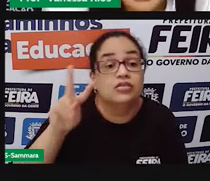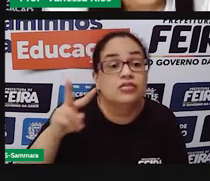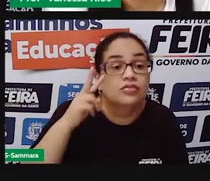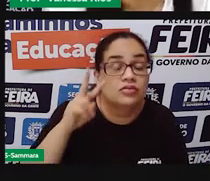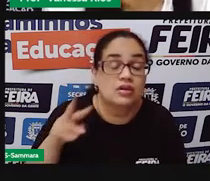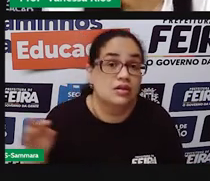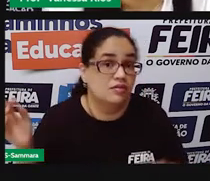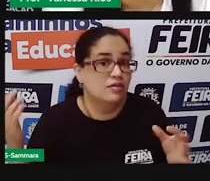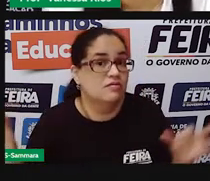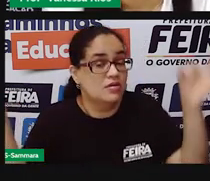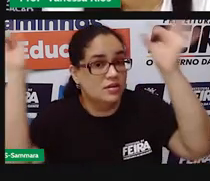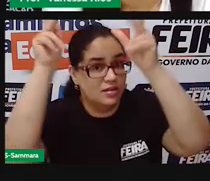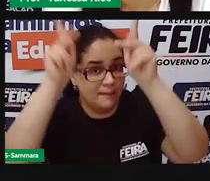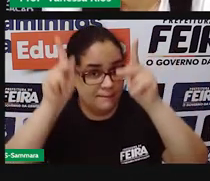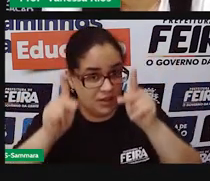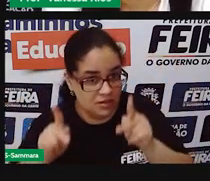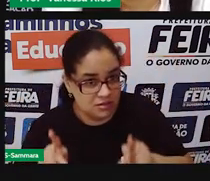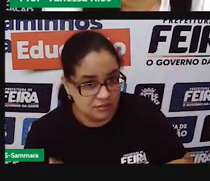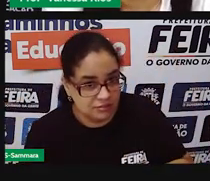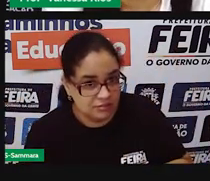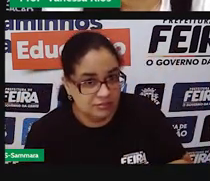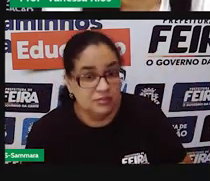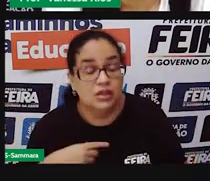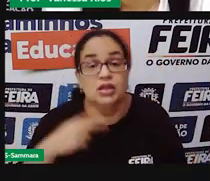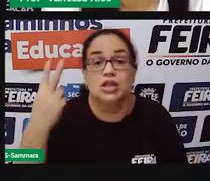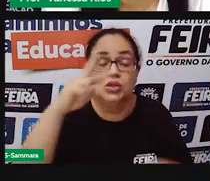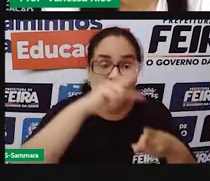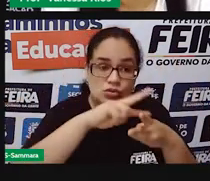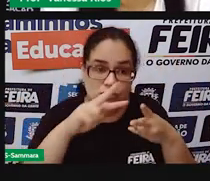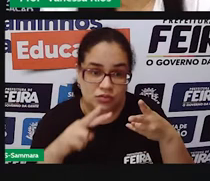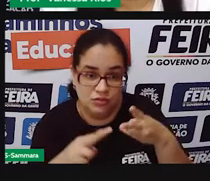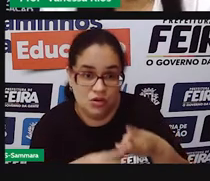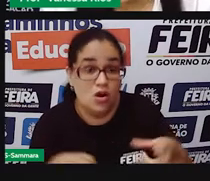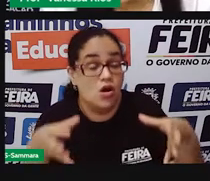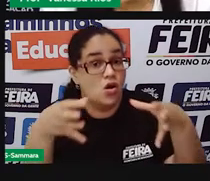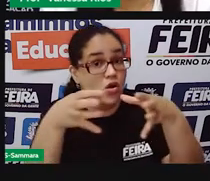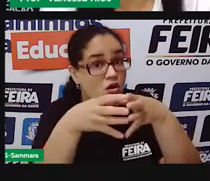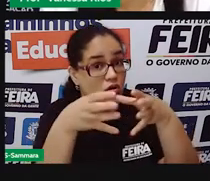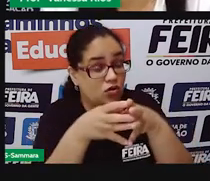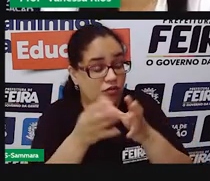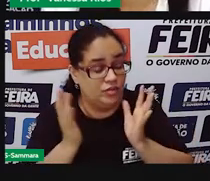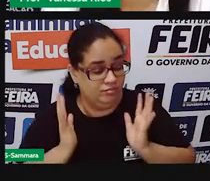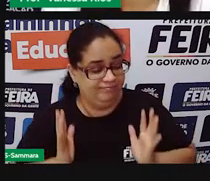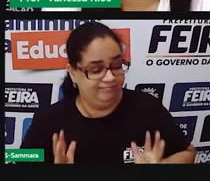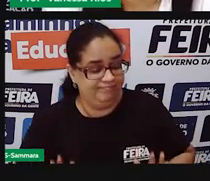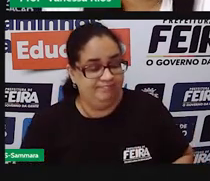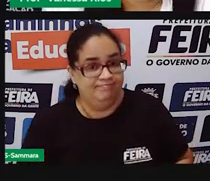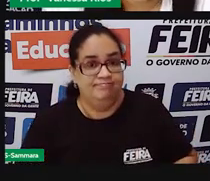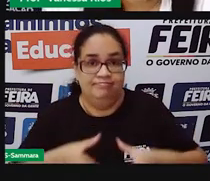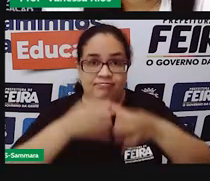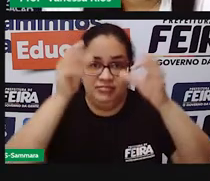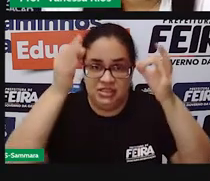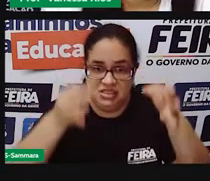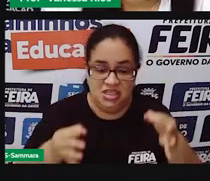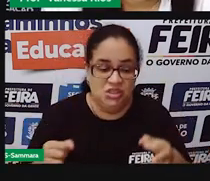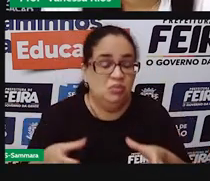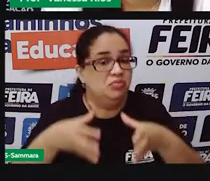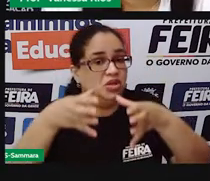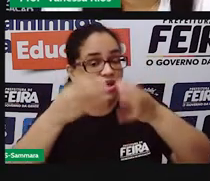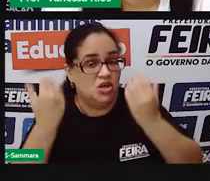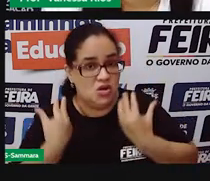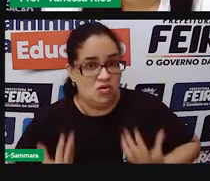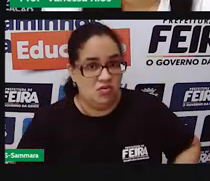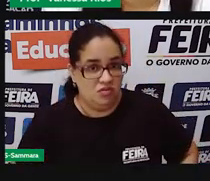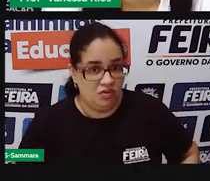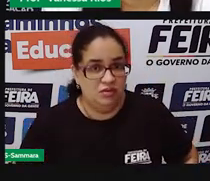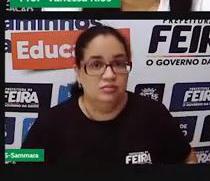harmonia, ele define dois tipos de governo, os governos puros e os governos impuros. E aí